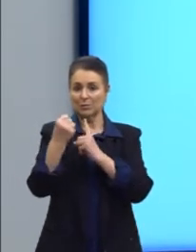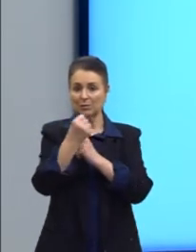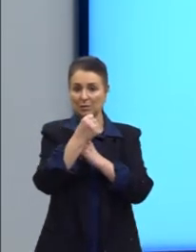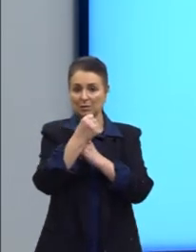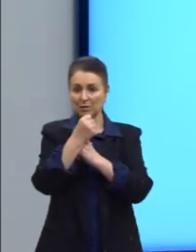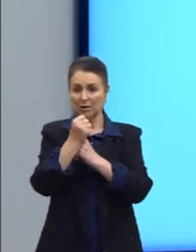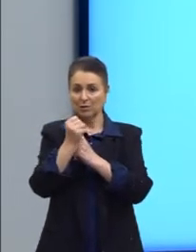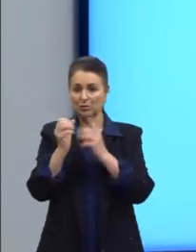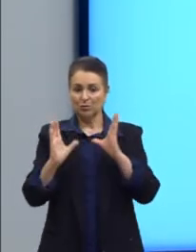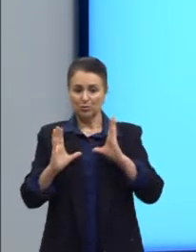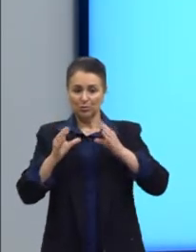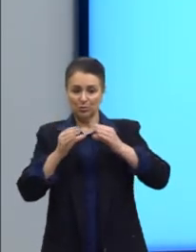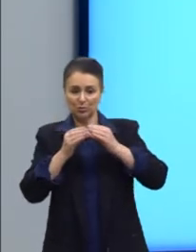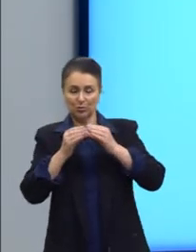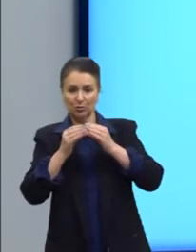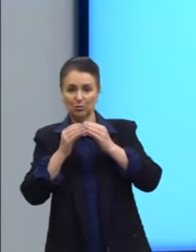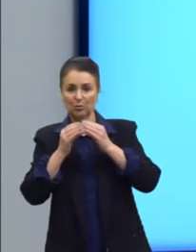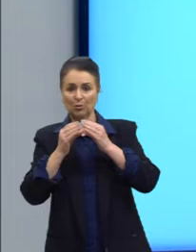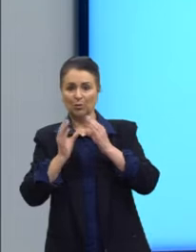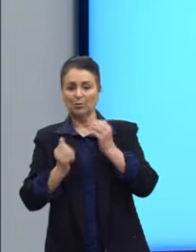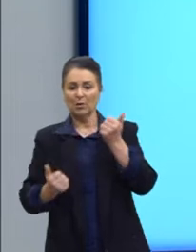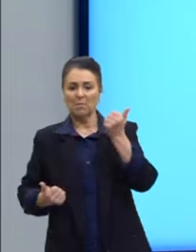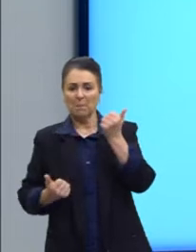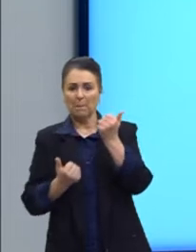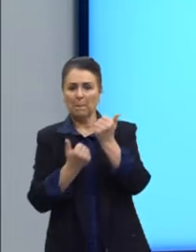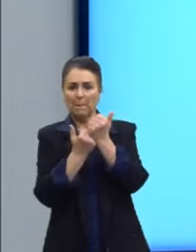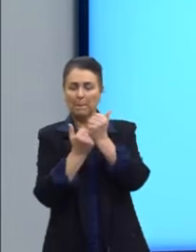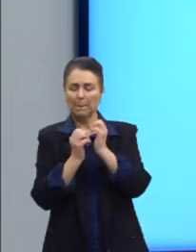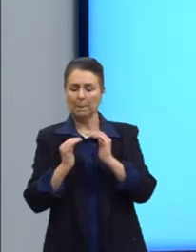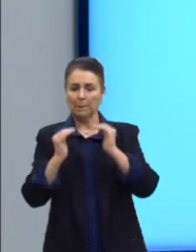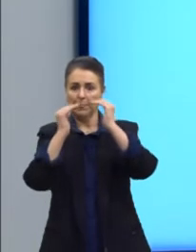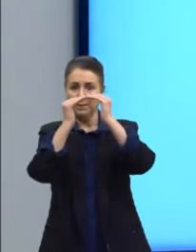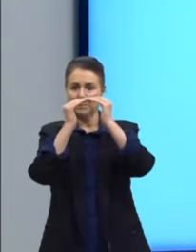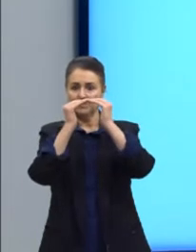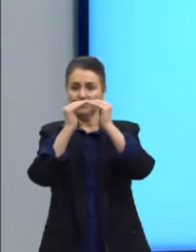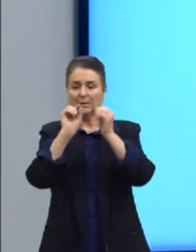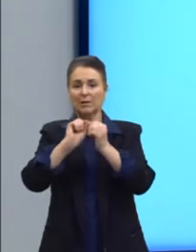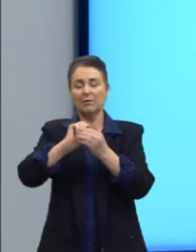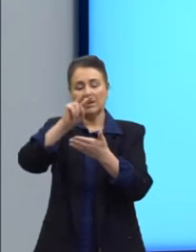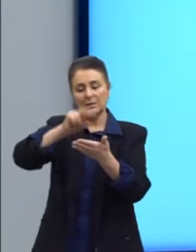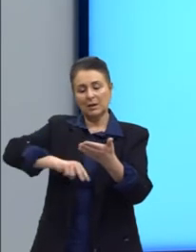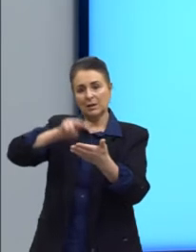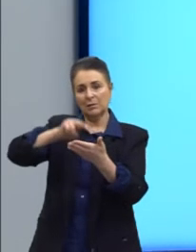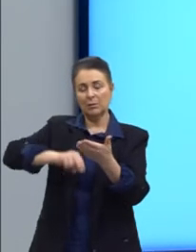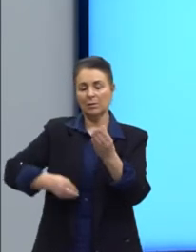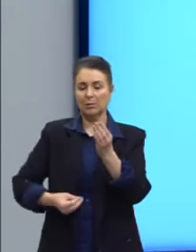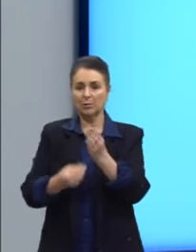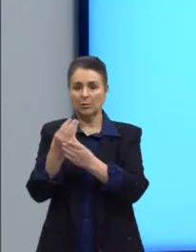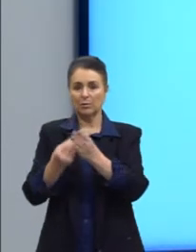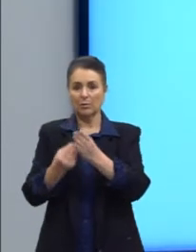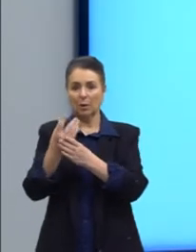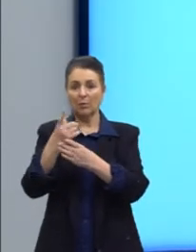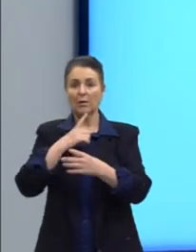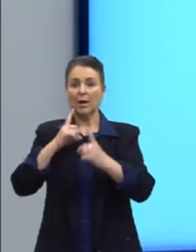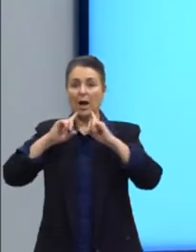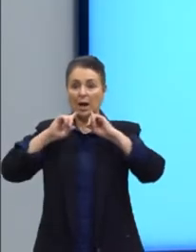contribui para o contexto, faz com que a leitura e a produção sejam críticas,